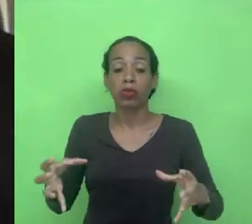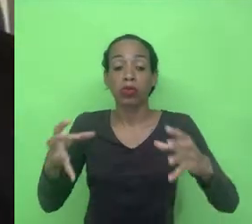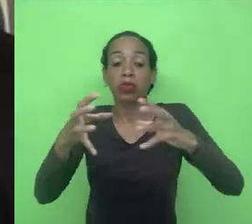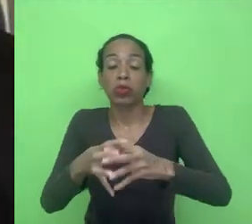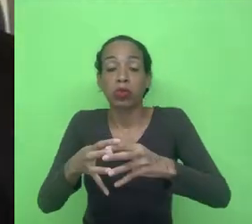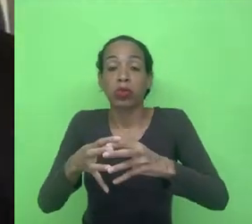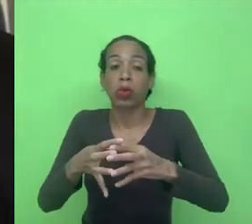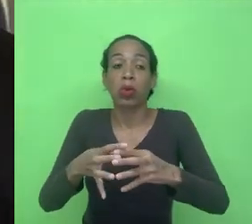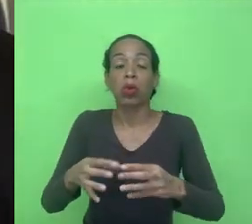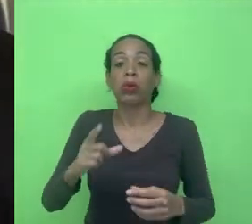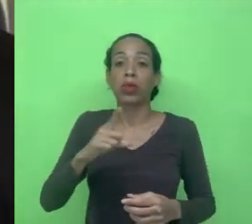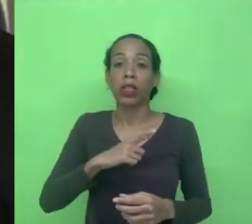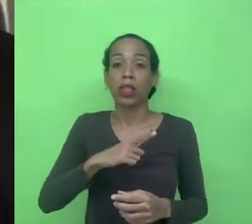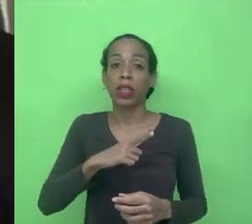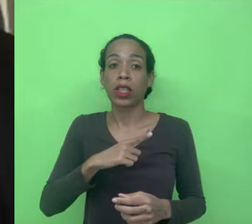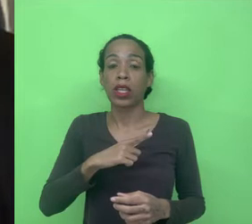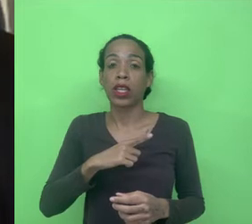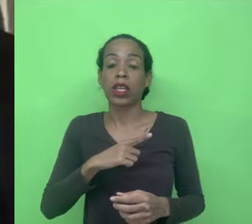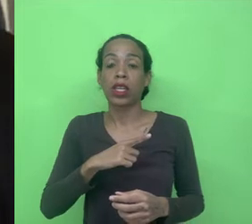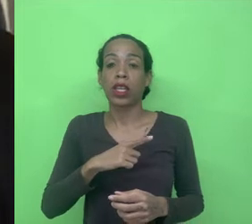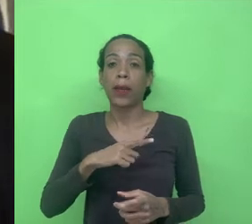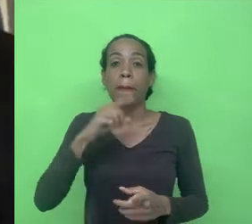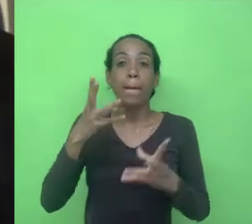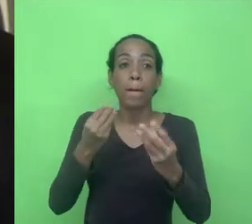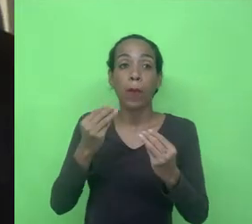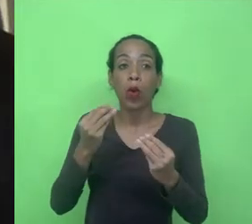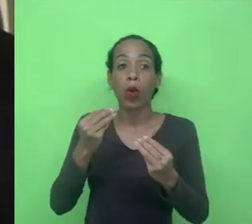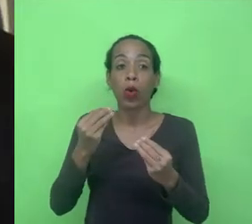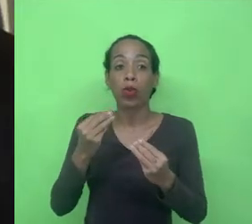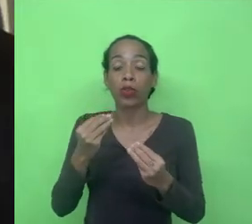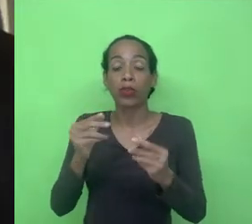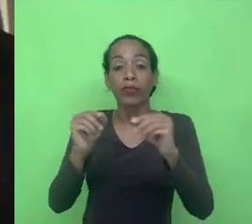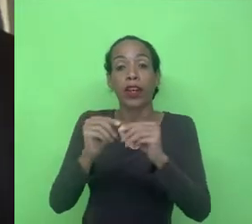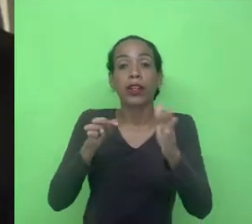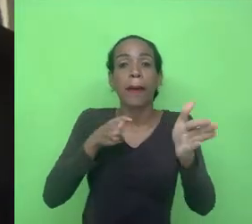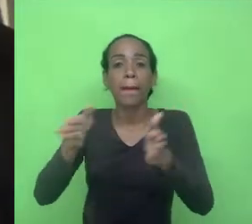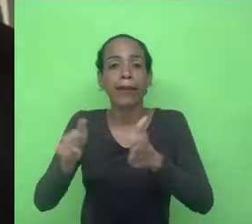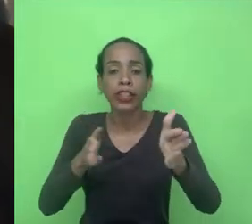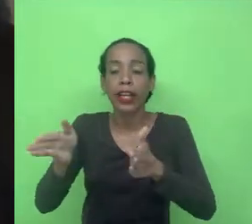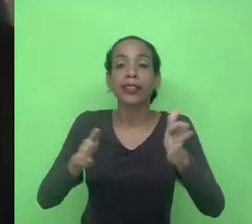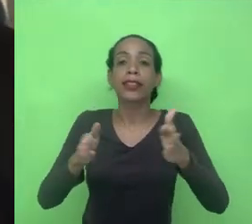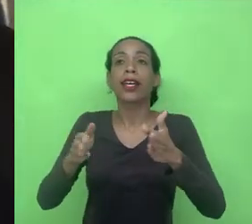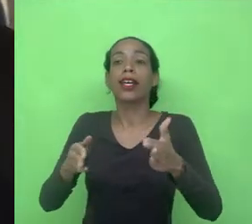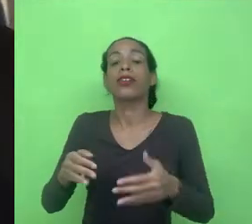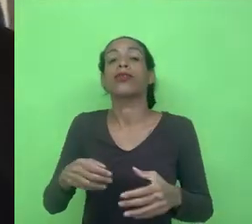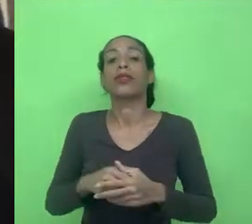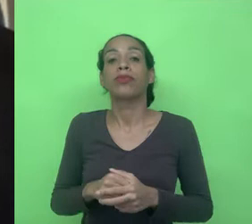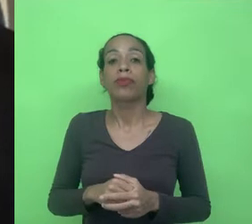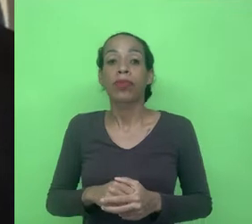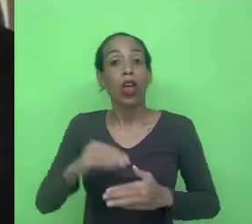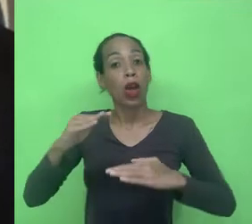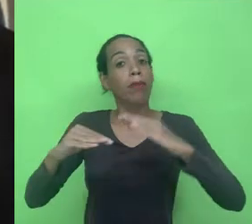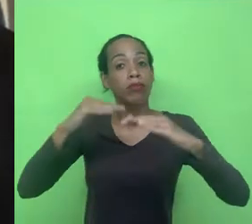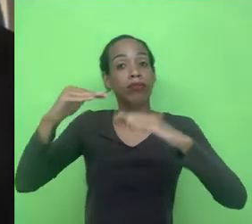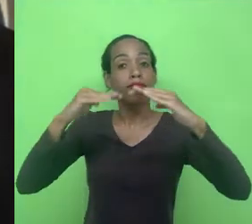a subjetividade humana ela é muito formada através da mediação de plataformas e esse processo de